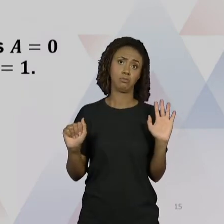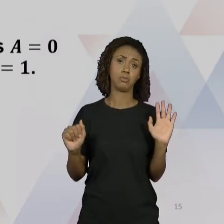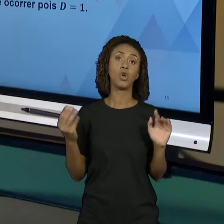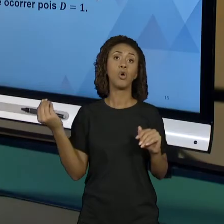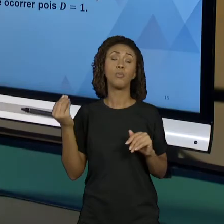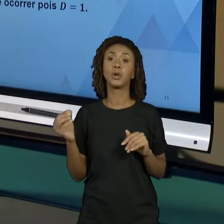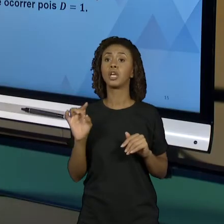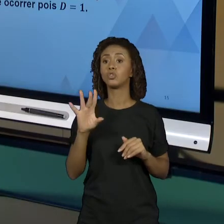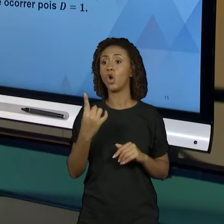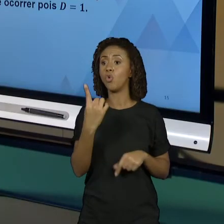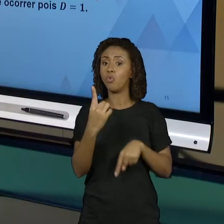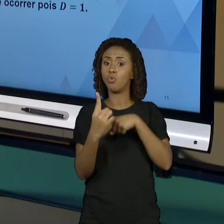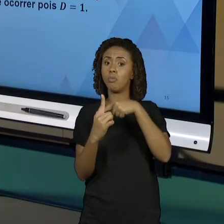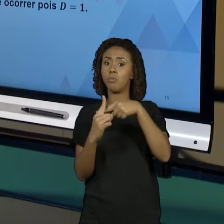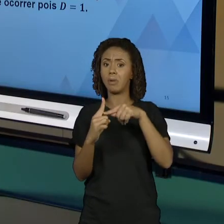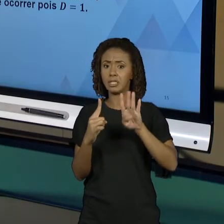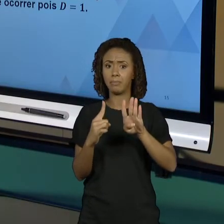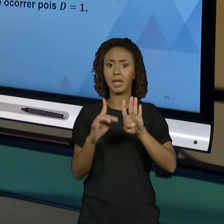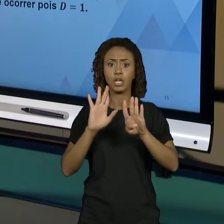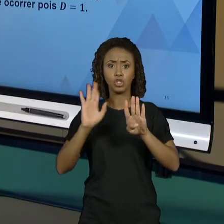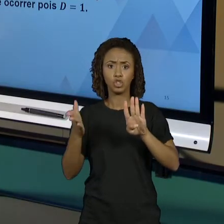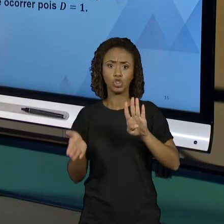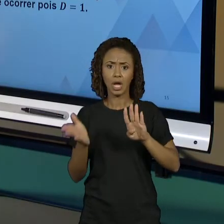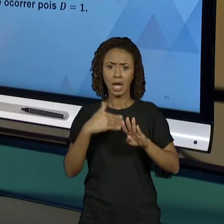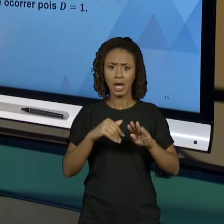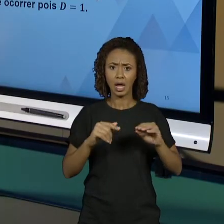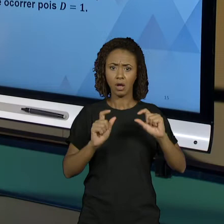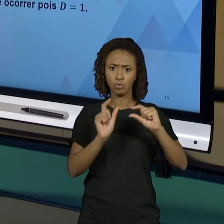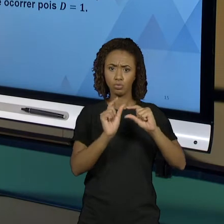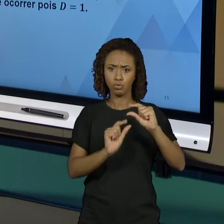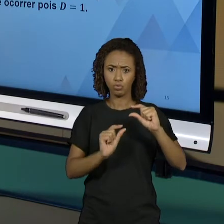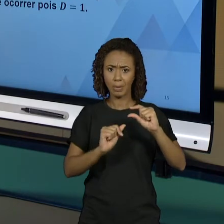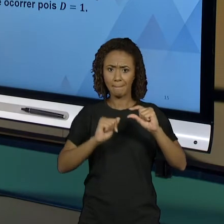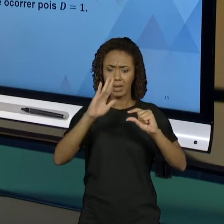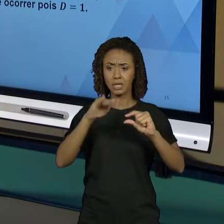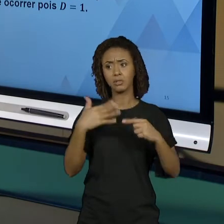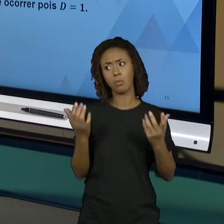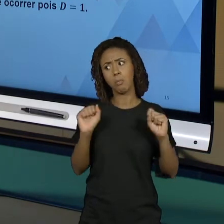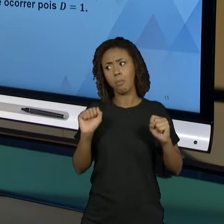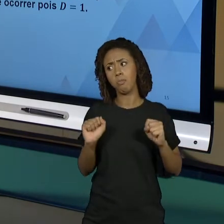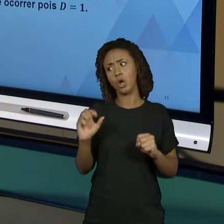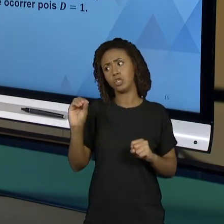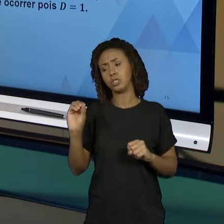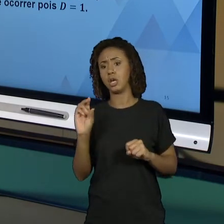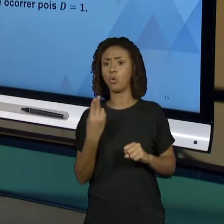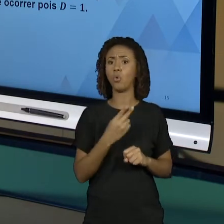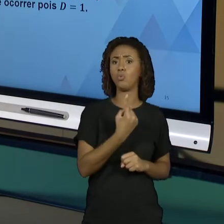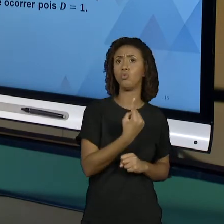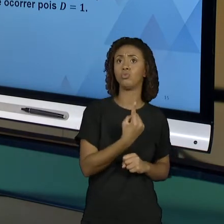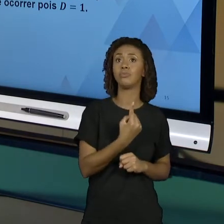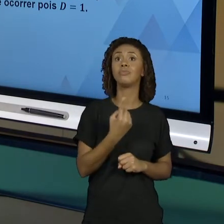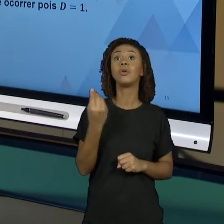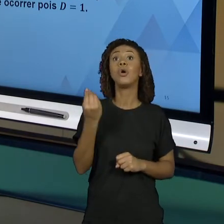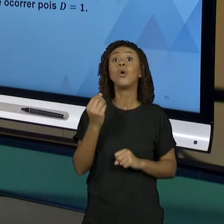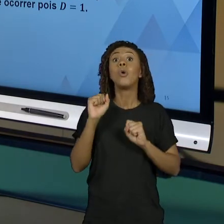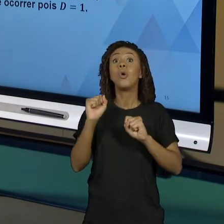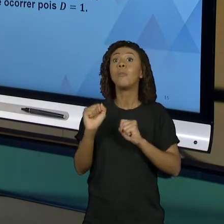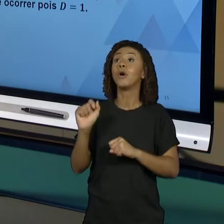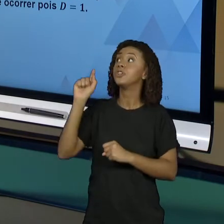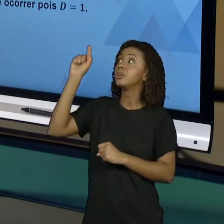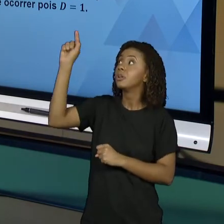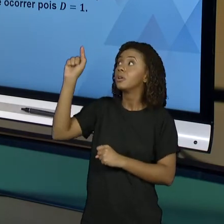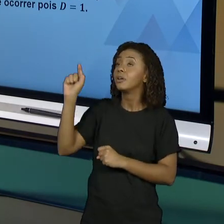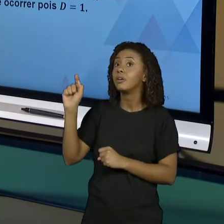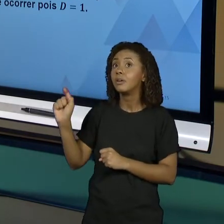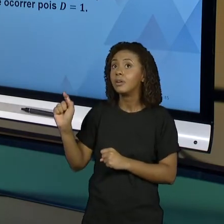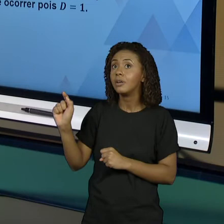mais B já passou a base? Ou esse A é 0 ou ele é 1 porque pode ter vindo 1 daqui, olha. quando eu somei esses dois